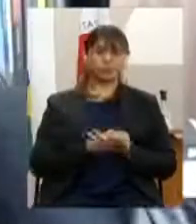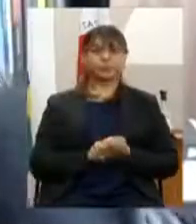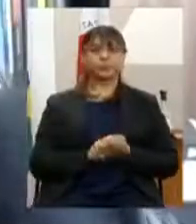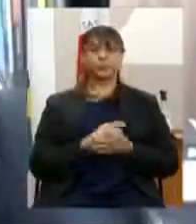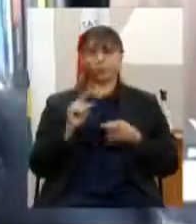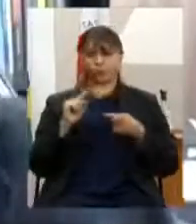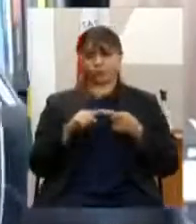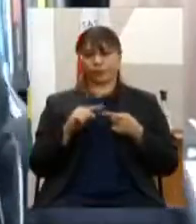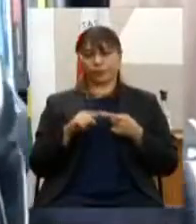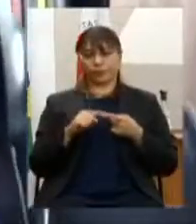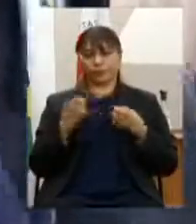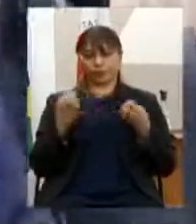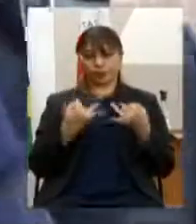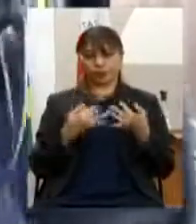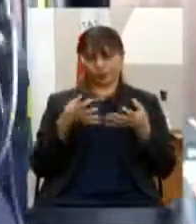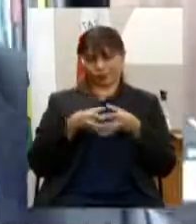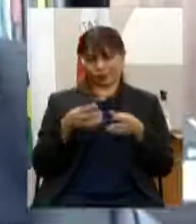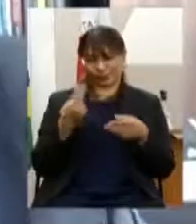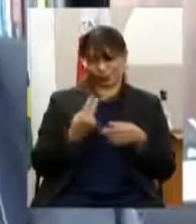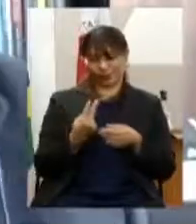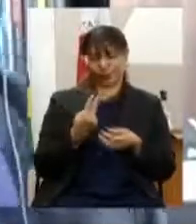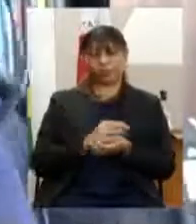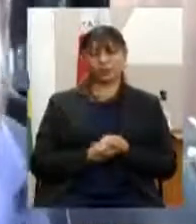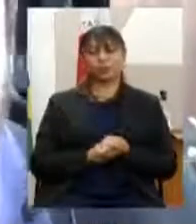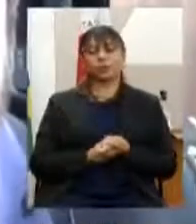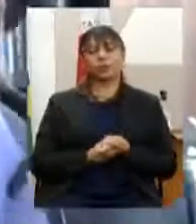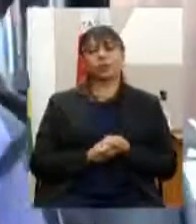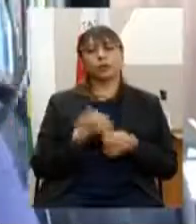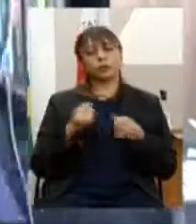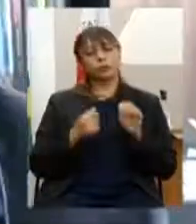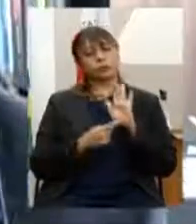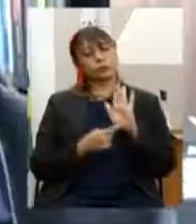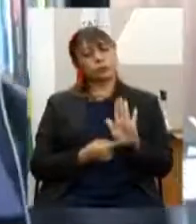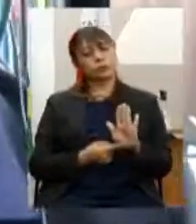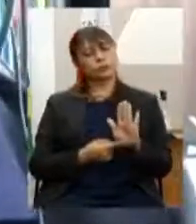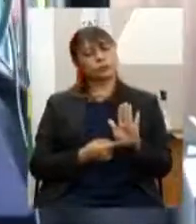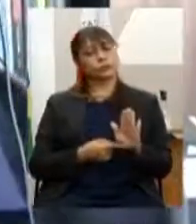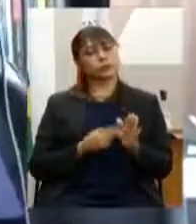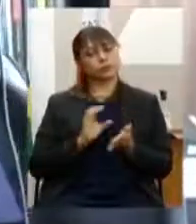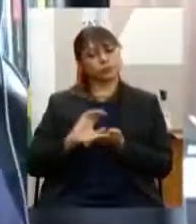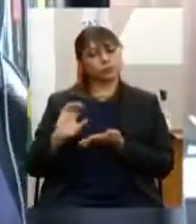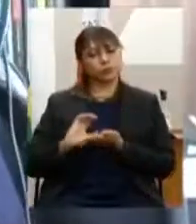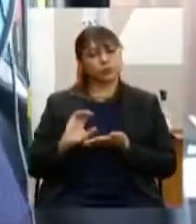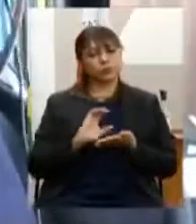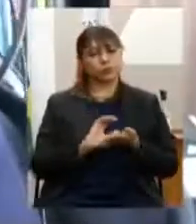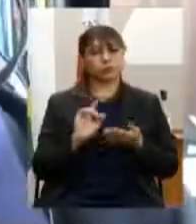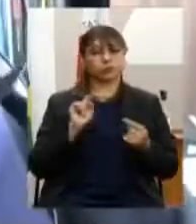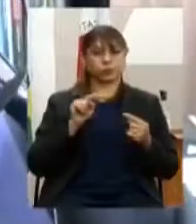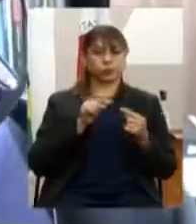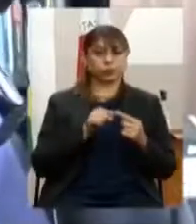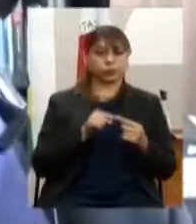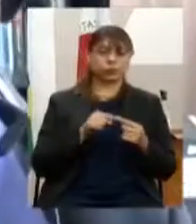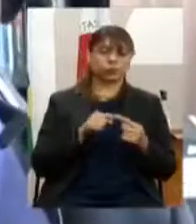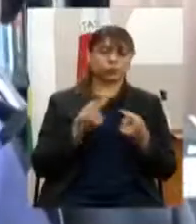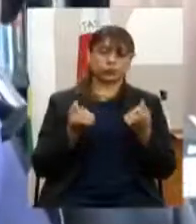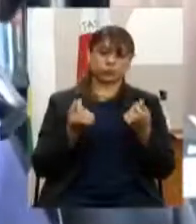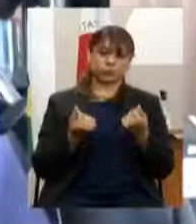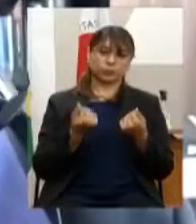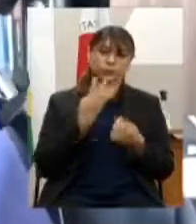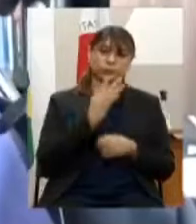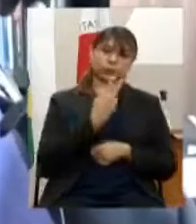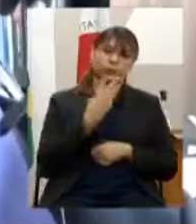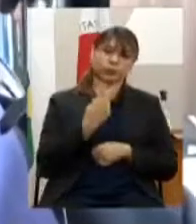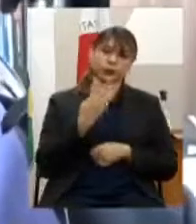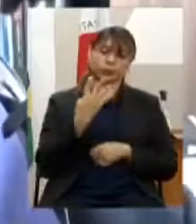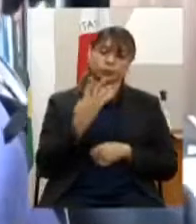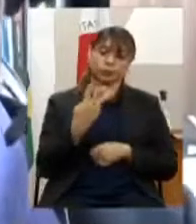apresentado no subgrupo é acrescentar recursos na meta financeira da ação 4291 apoio a